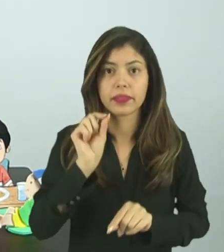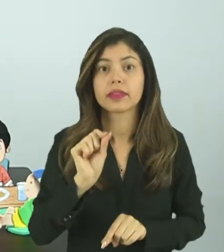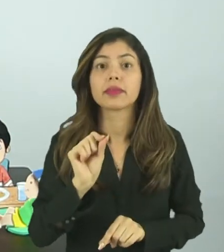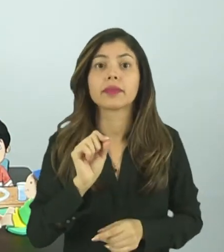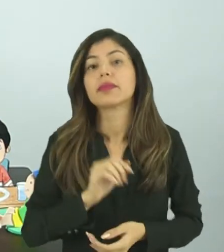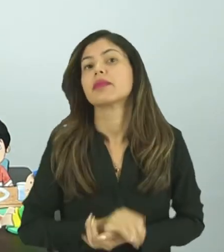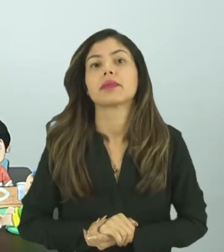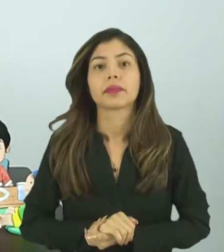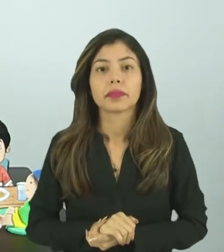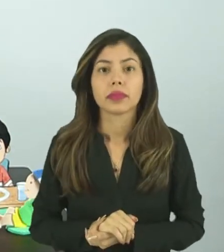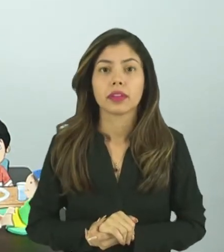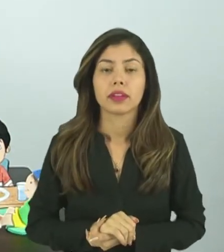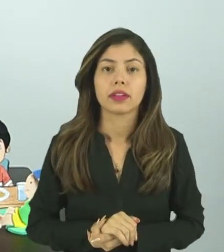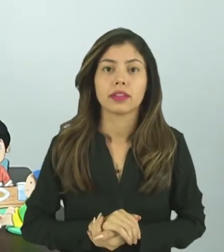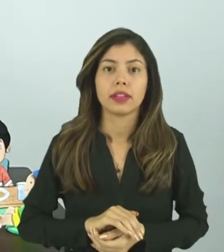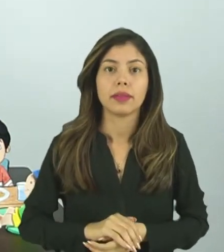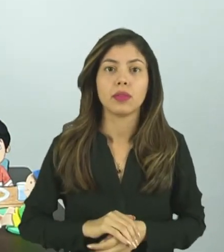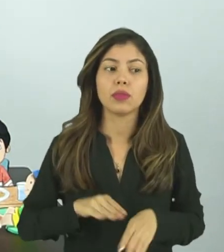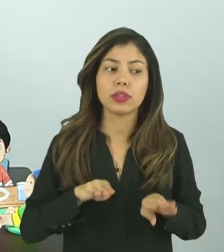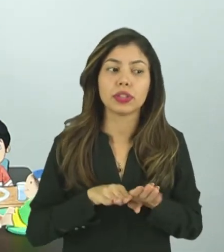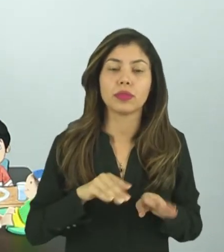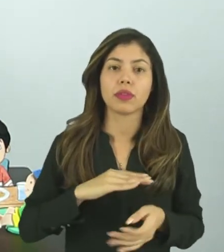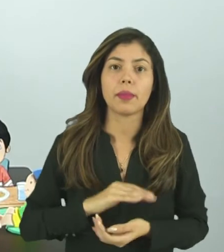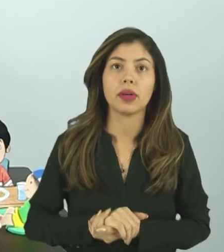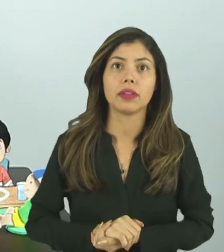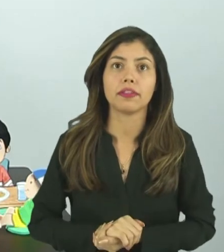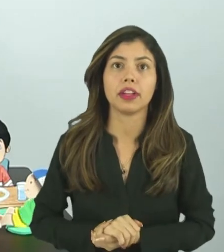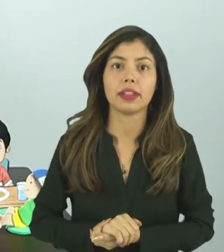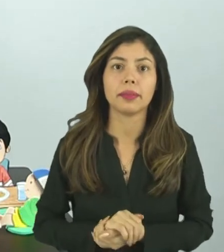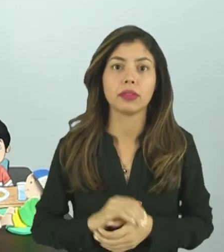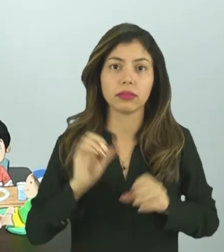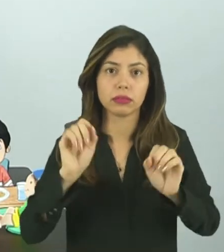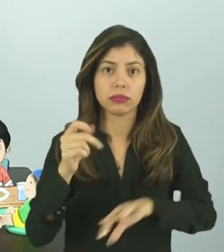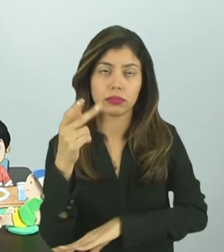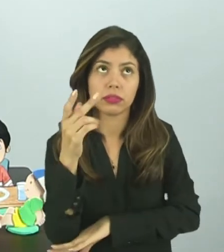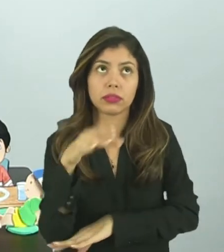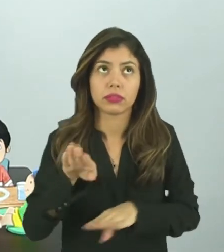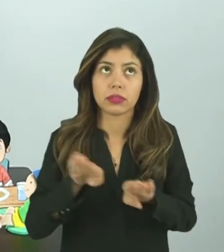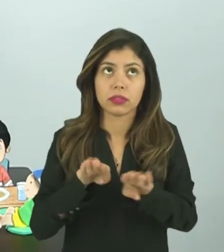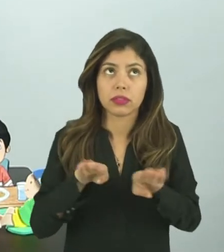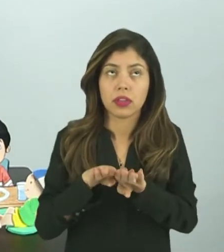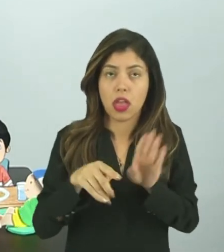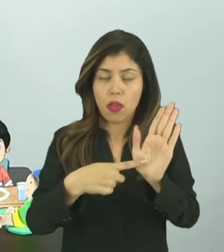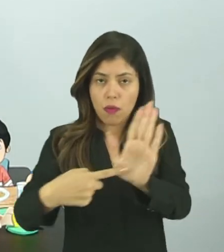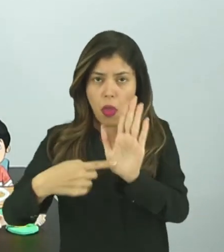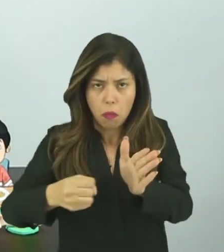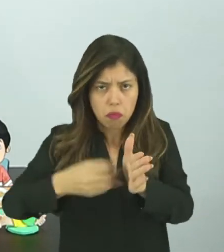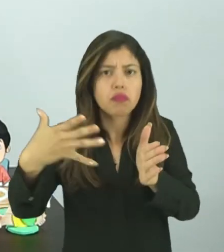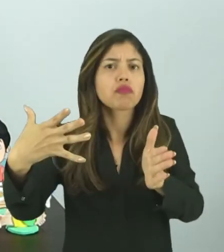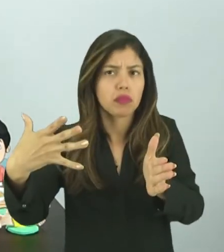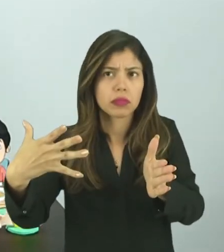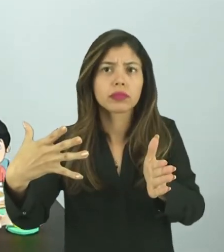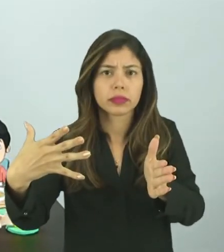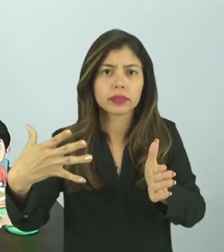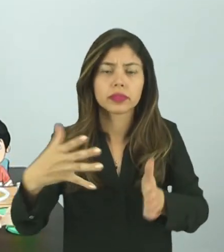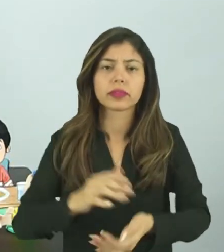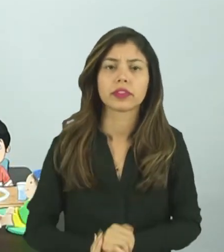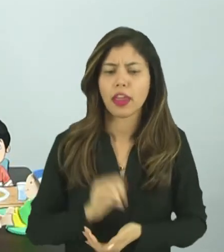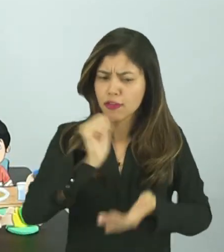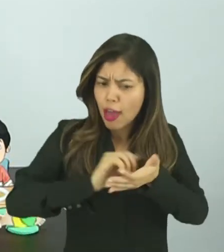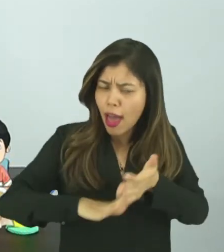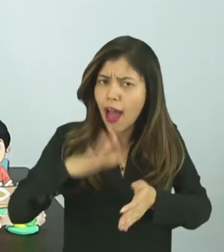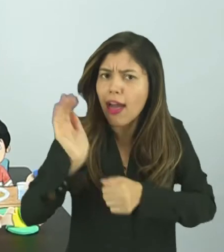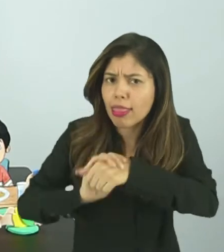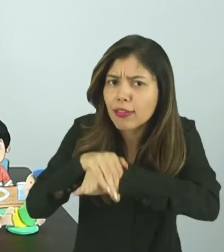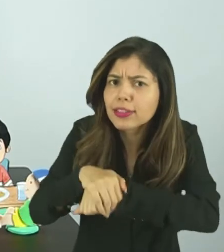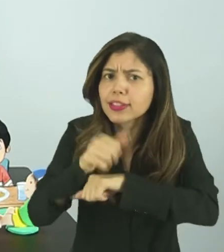três atividades que eu trouxe para representar só. Tem muita gente que faz muito mais atividades no